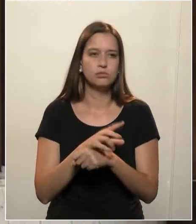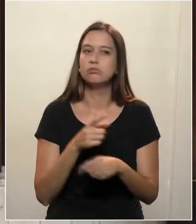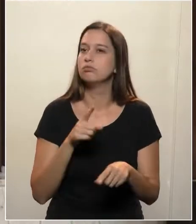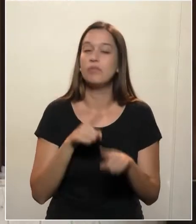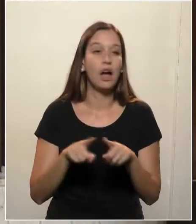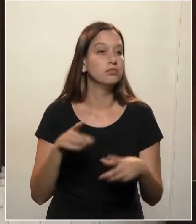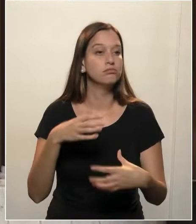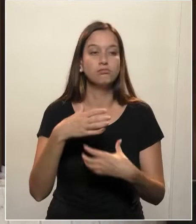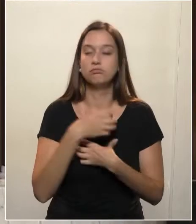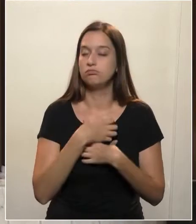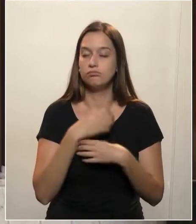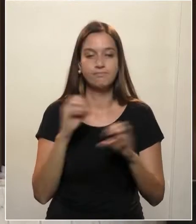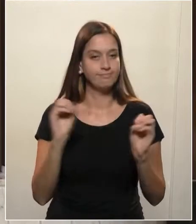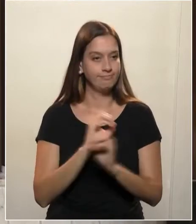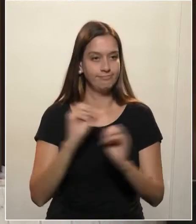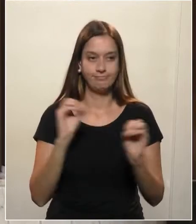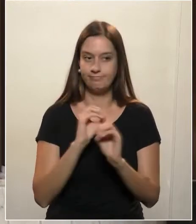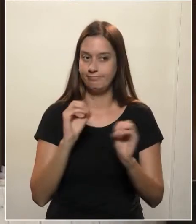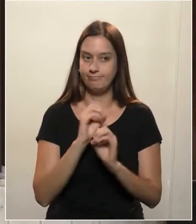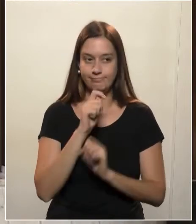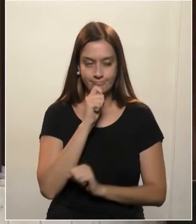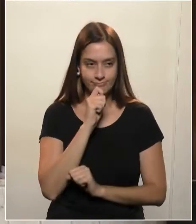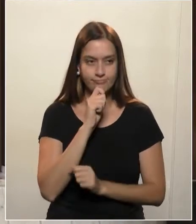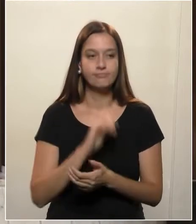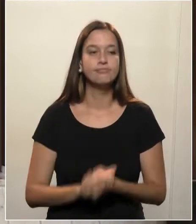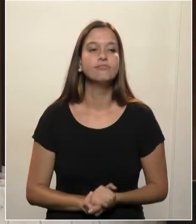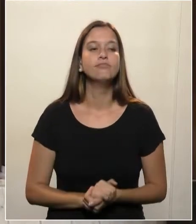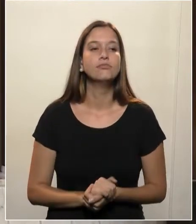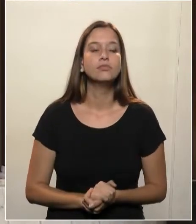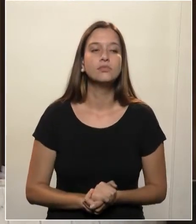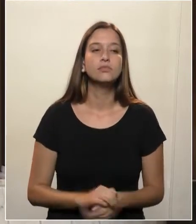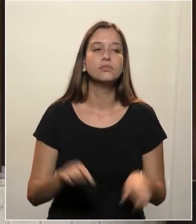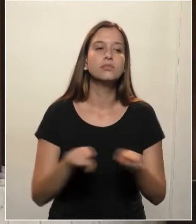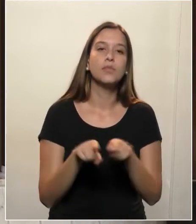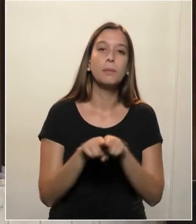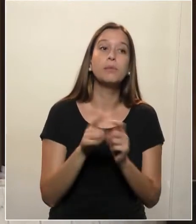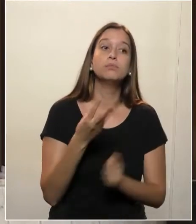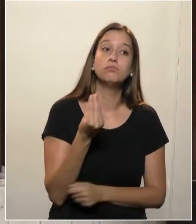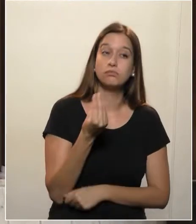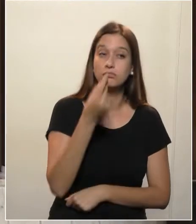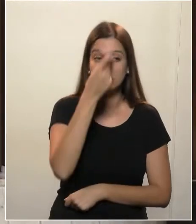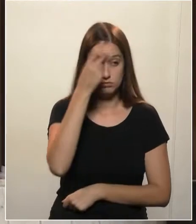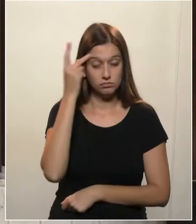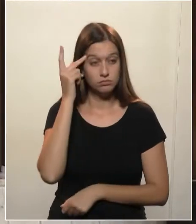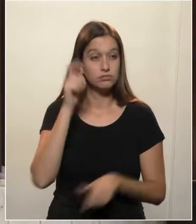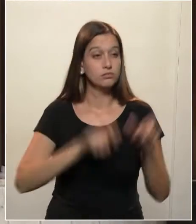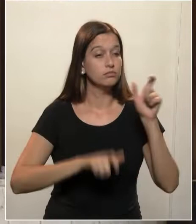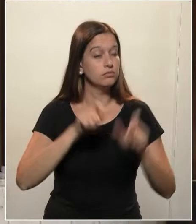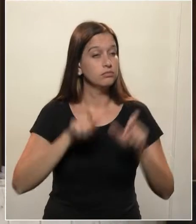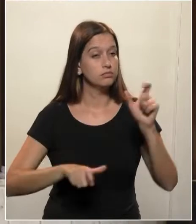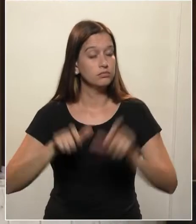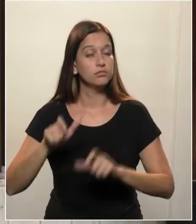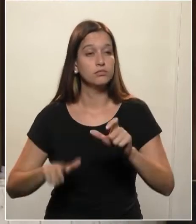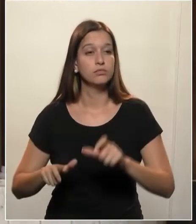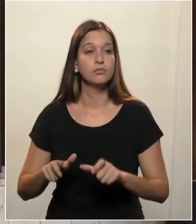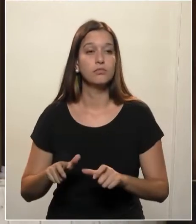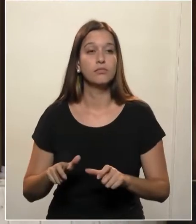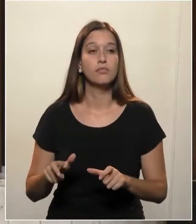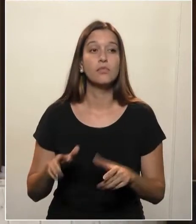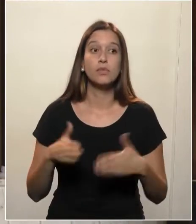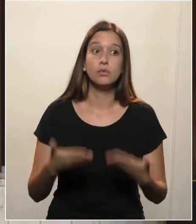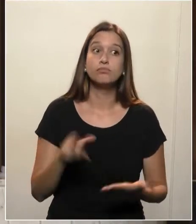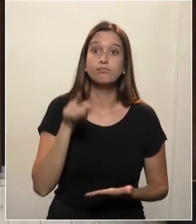E mais, nós temos muitos, muitos casos de pacientes que têm a